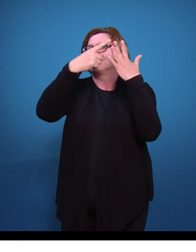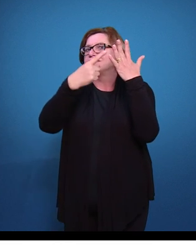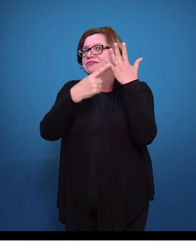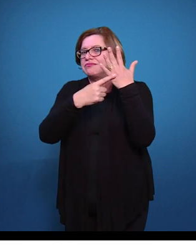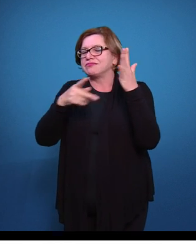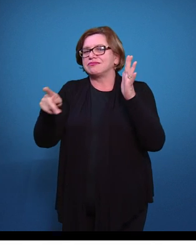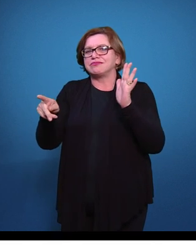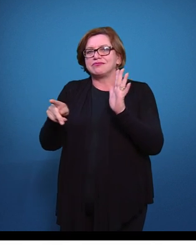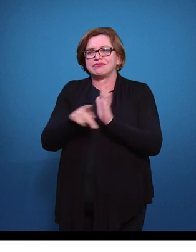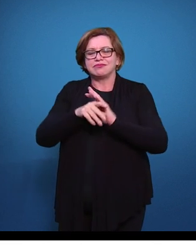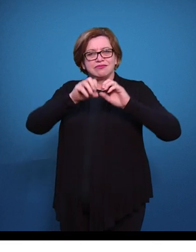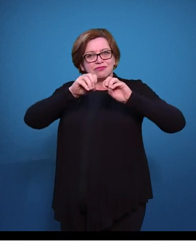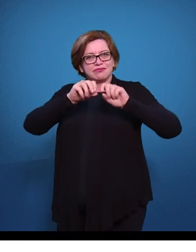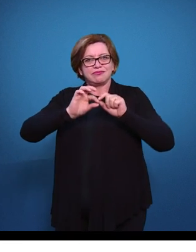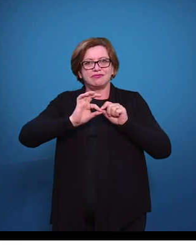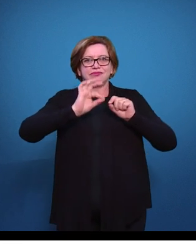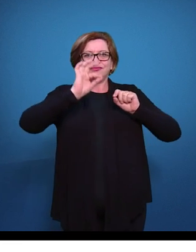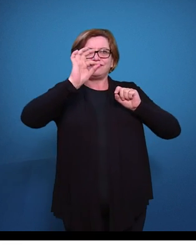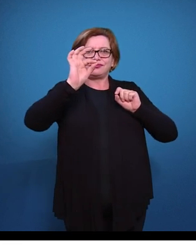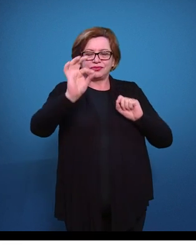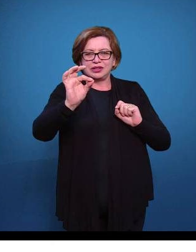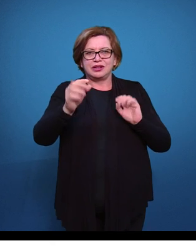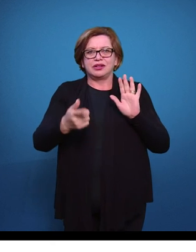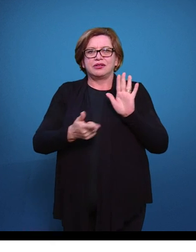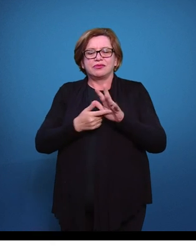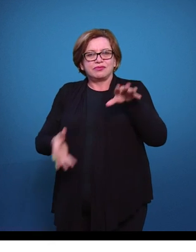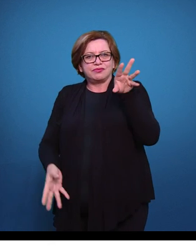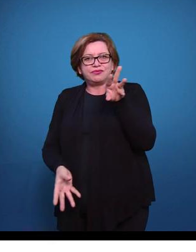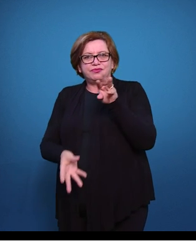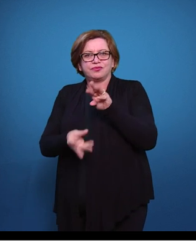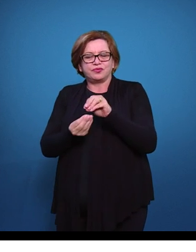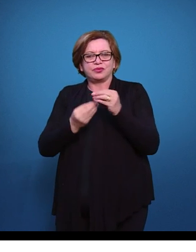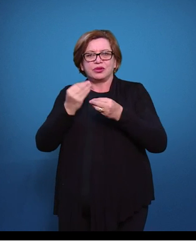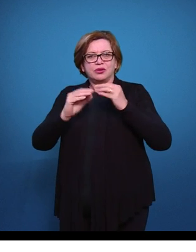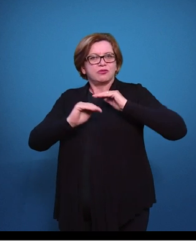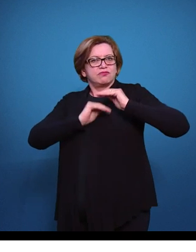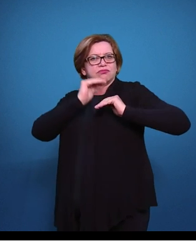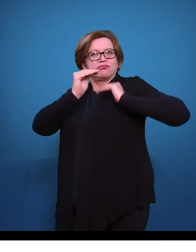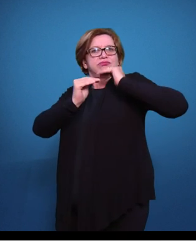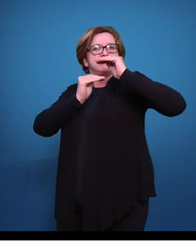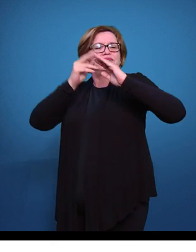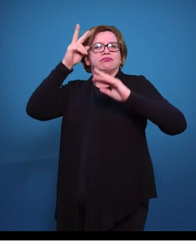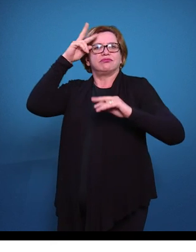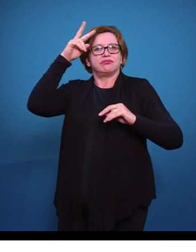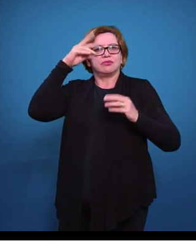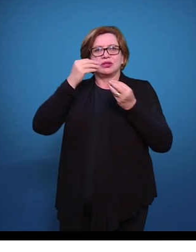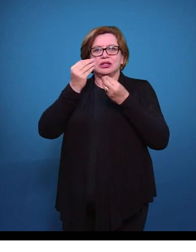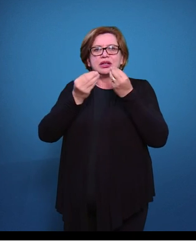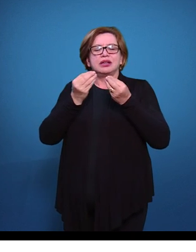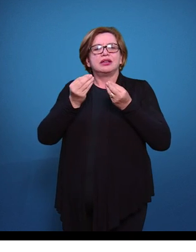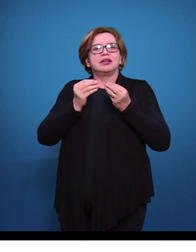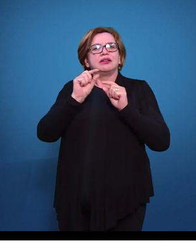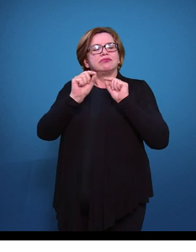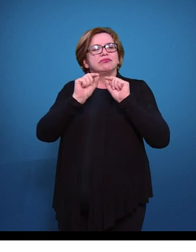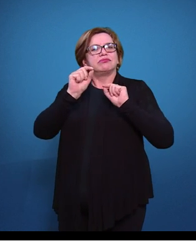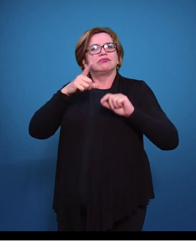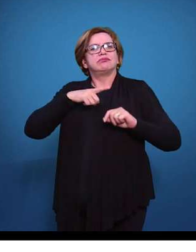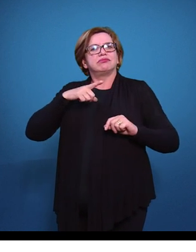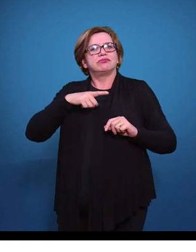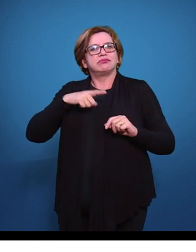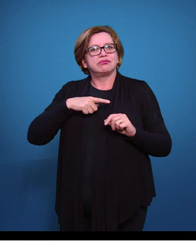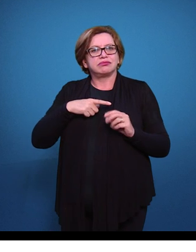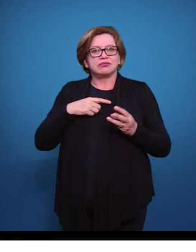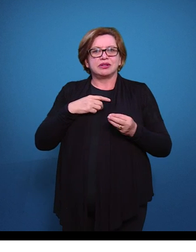gerações da educação à distância, que nos trazem um resumo de como ela evoluiu historicamente e quais são os elementos disponíveis